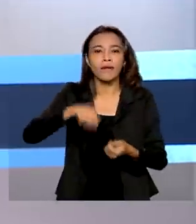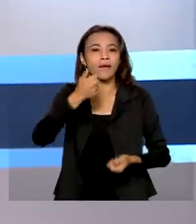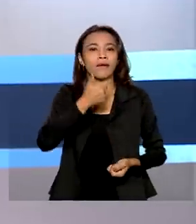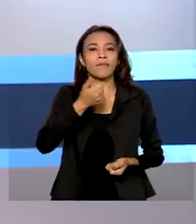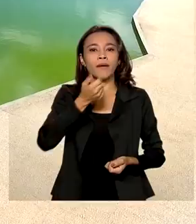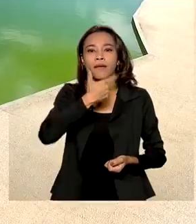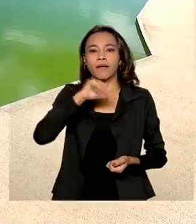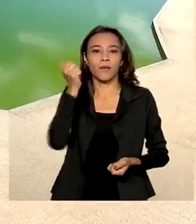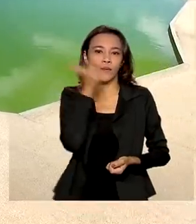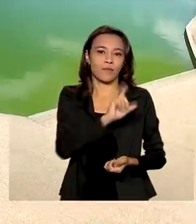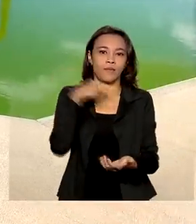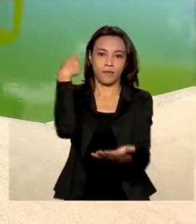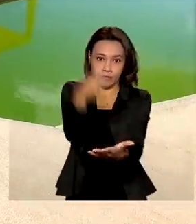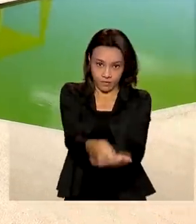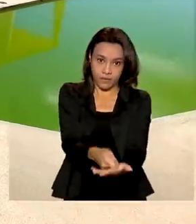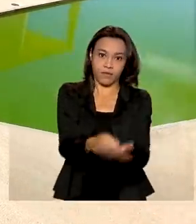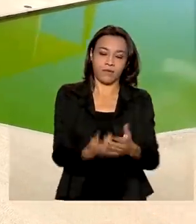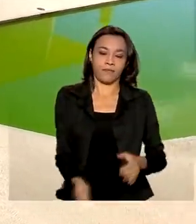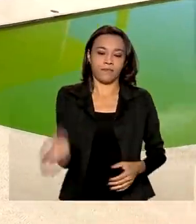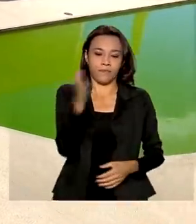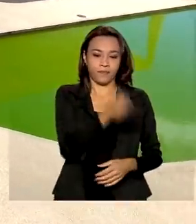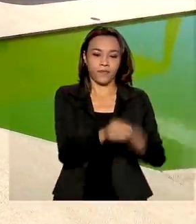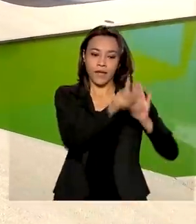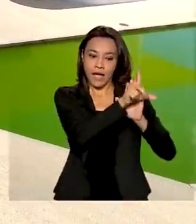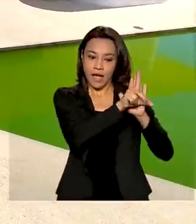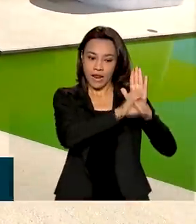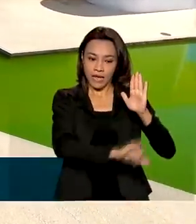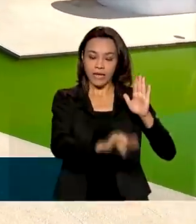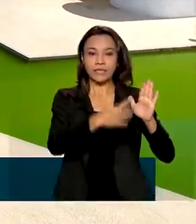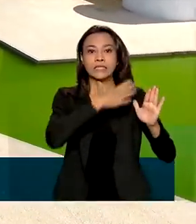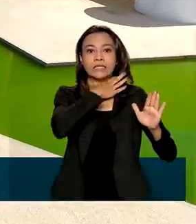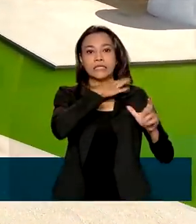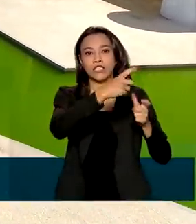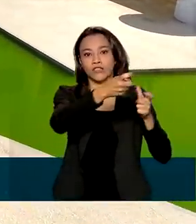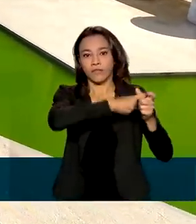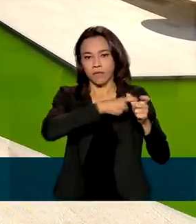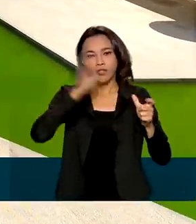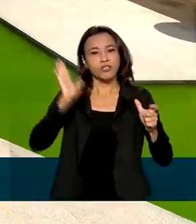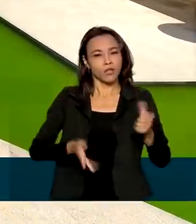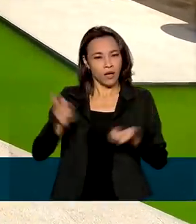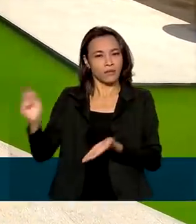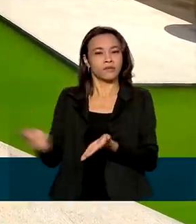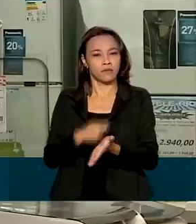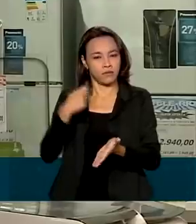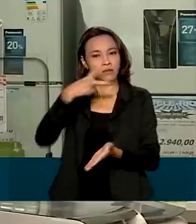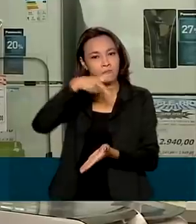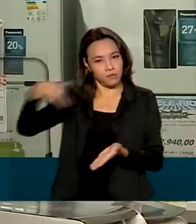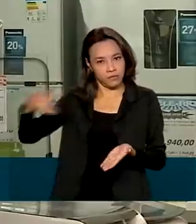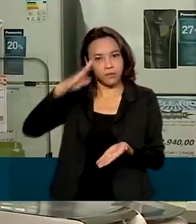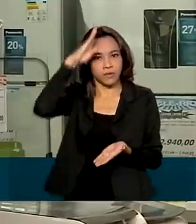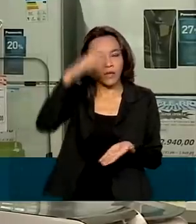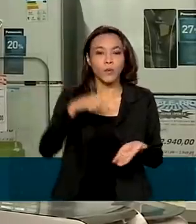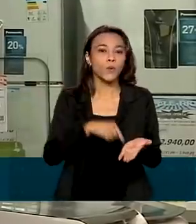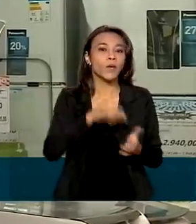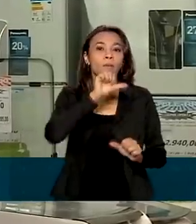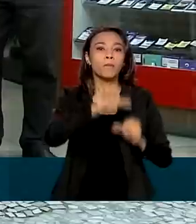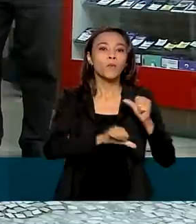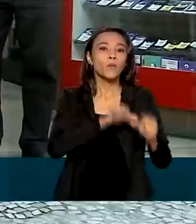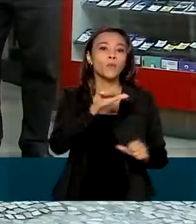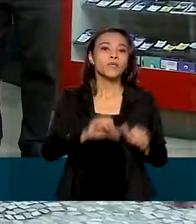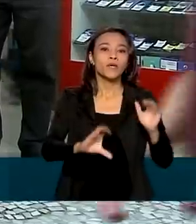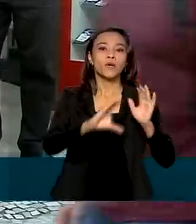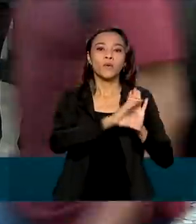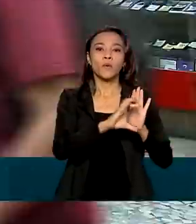as dívidas. A lei do superendividamento, sancionada pelo presidente Jair Bolsonaro, altera o Código de